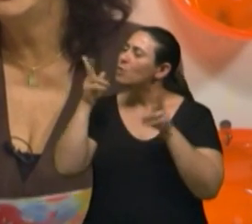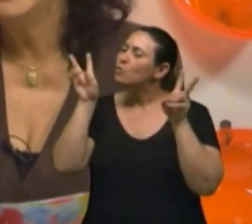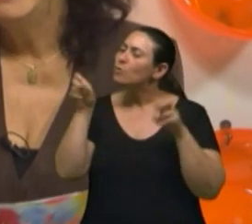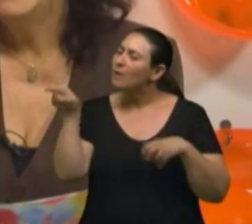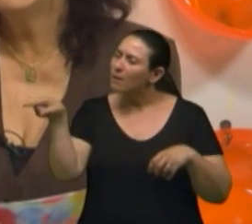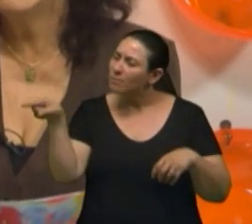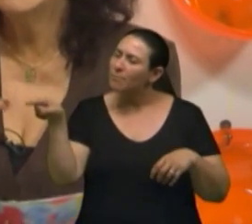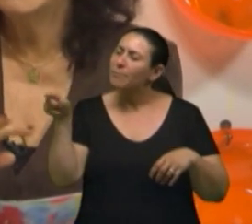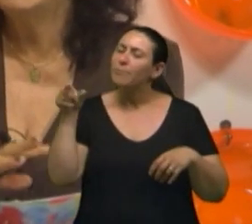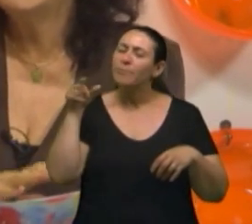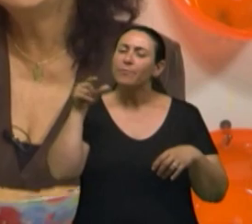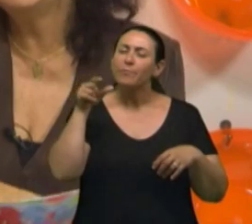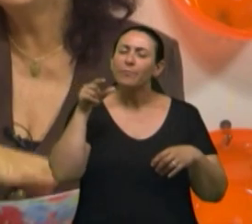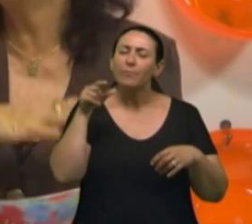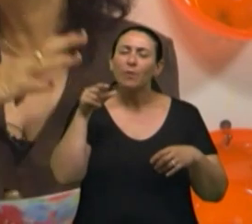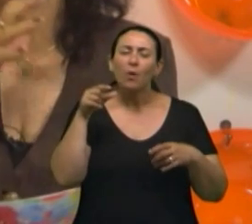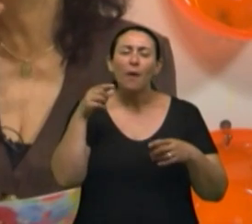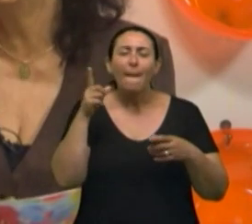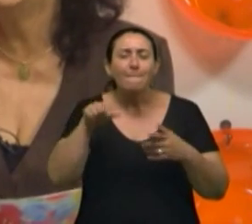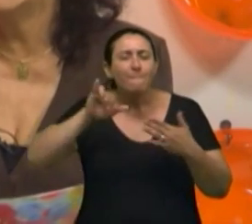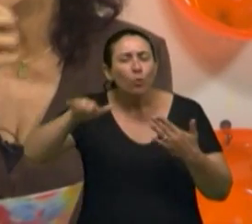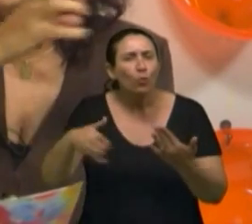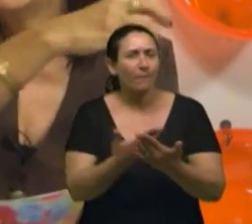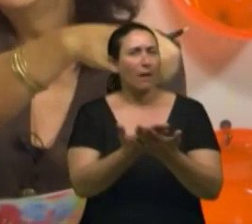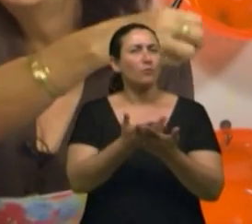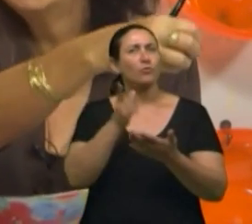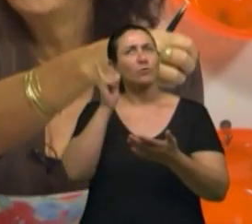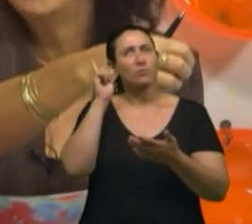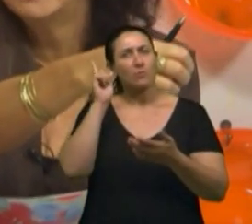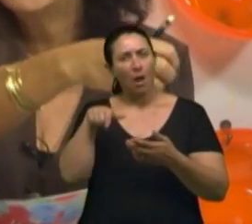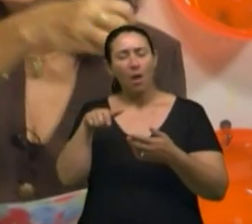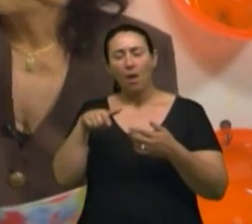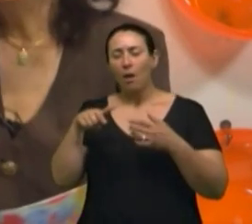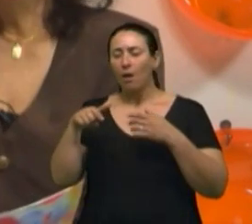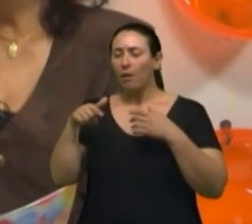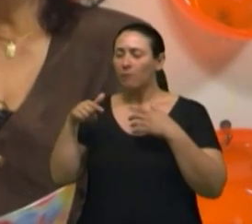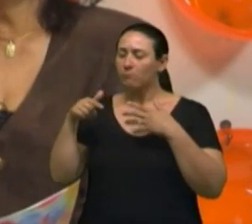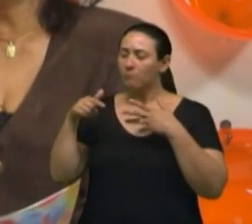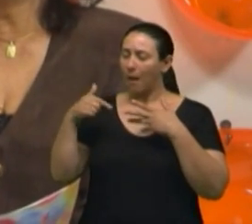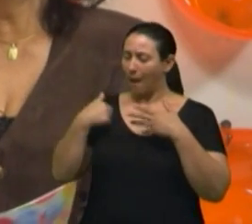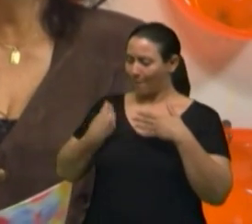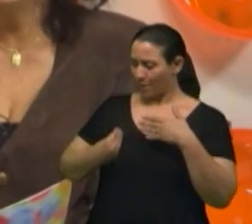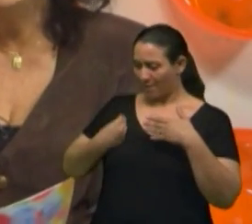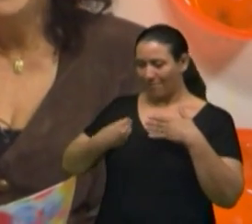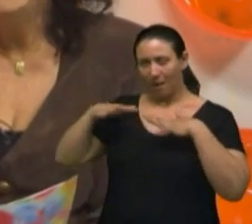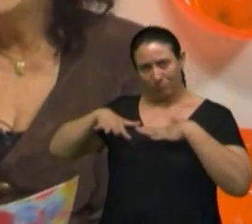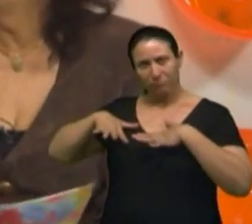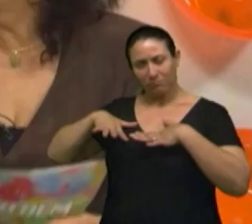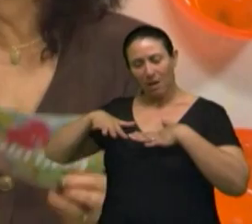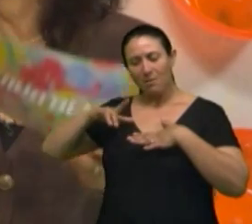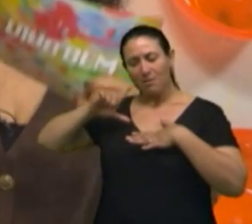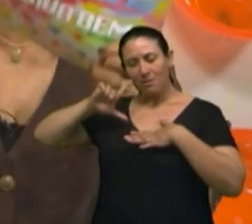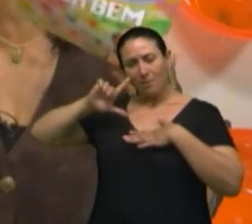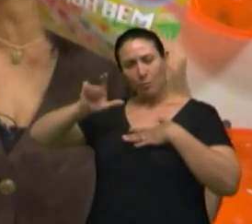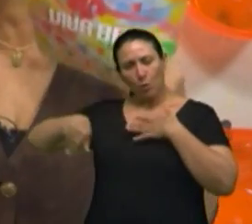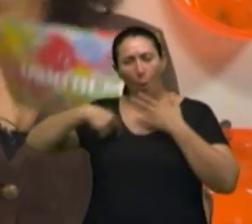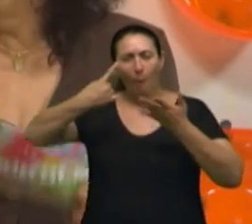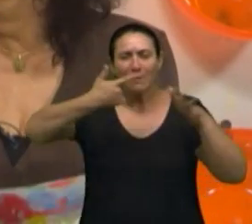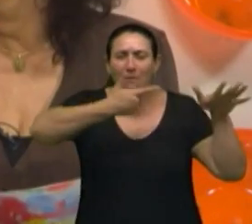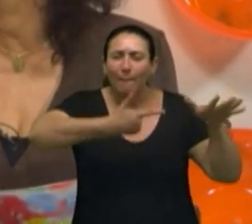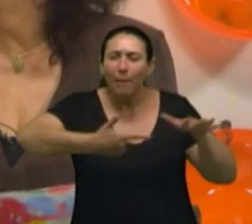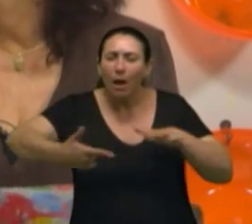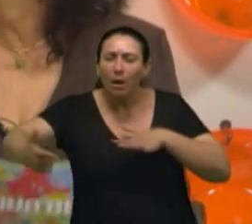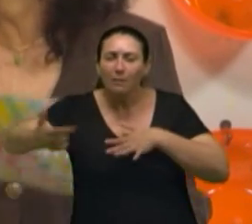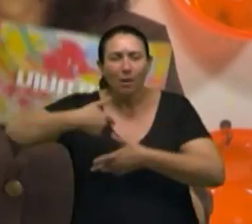exatamente essa questão de ter essa oportunidade de sair do seu contexto e ficar uma semana mergulhado para